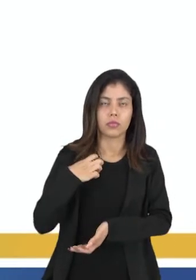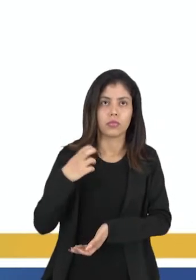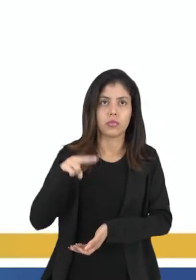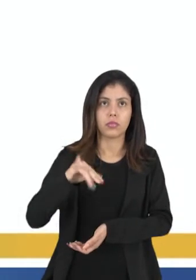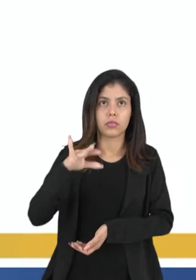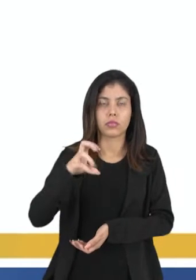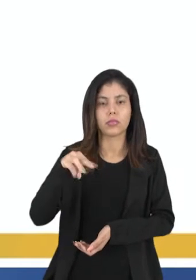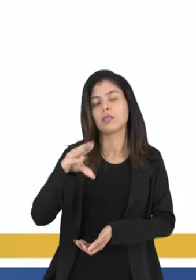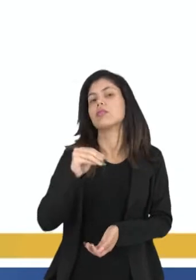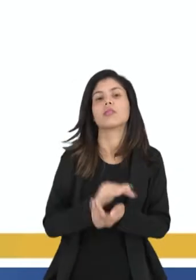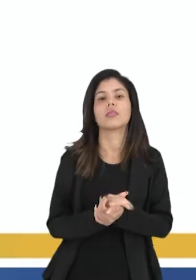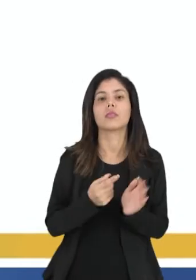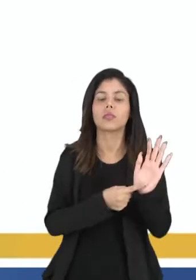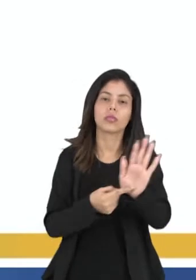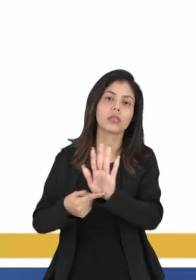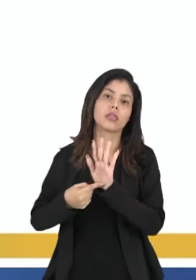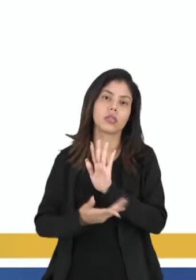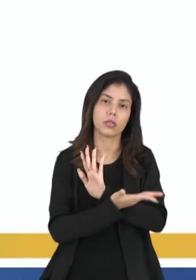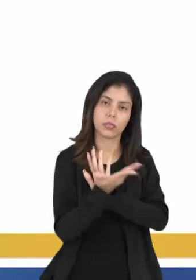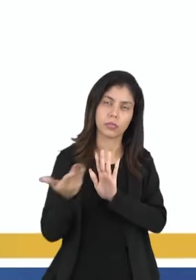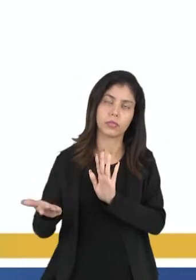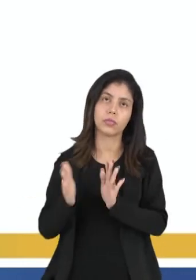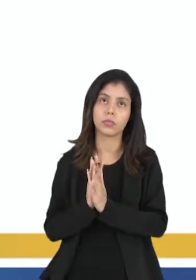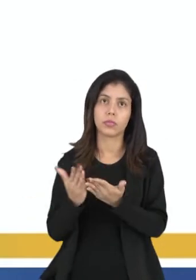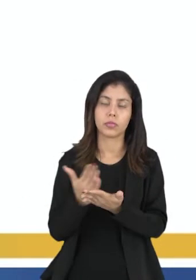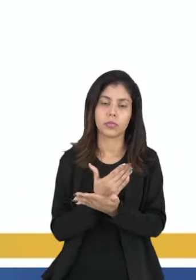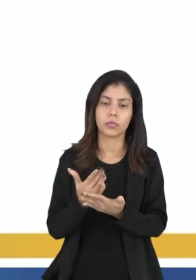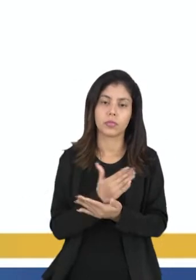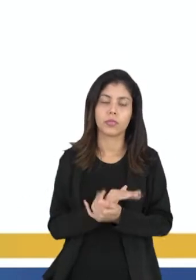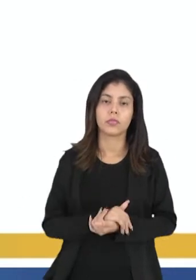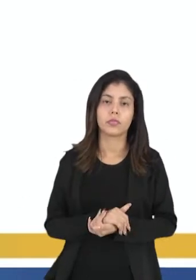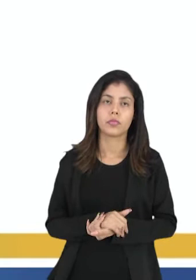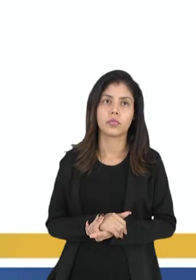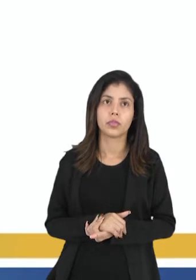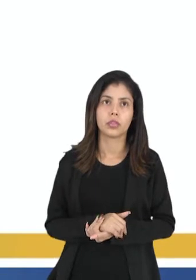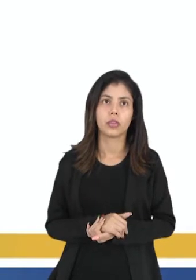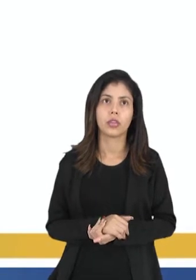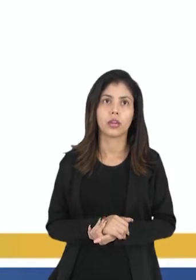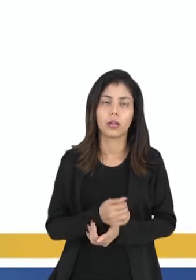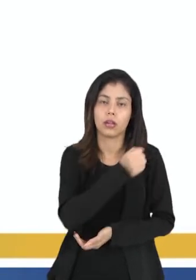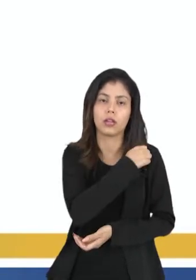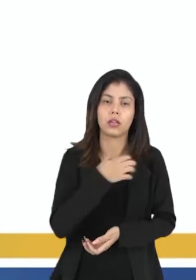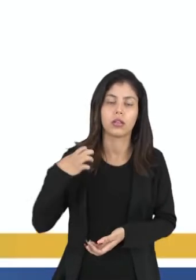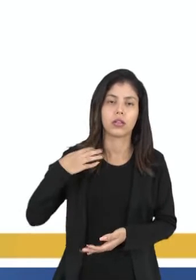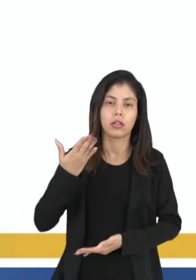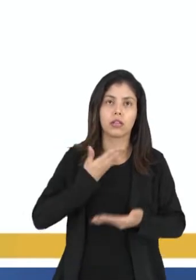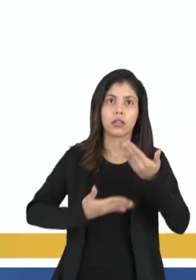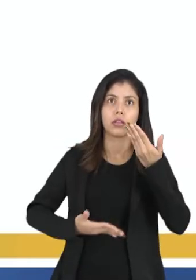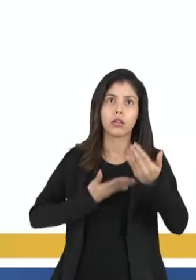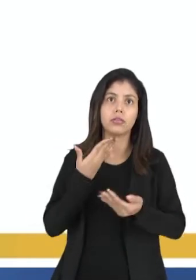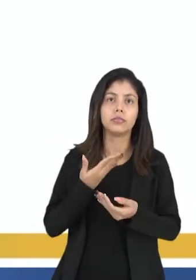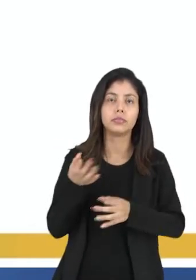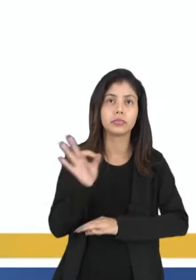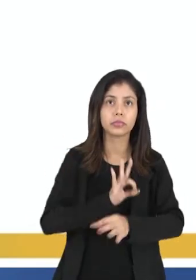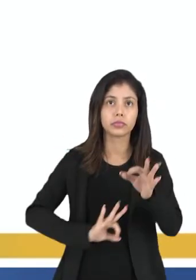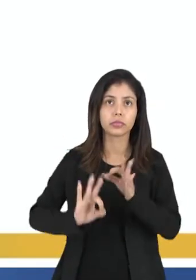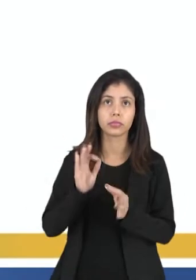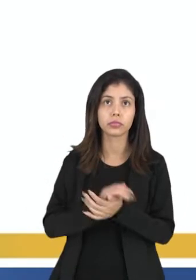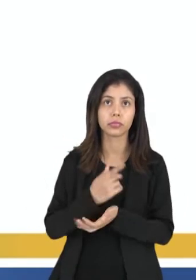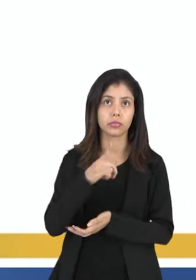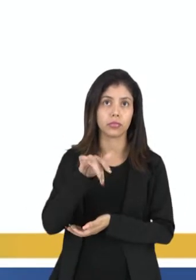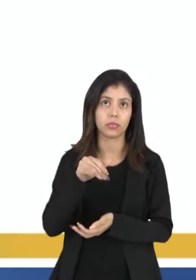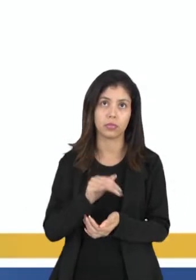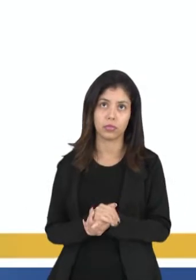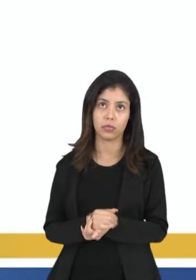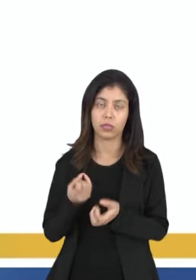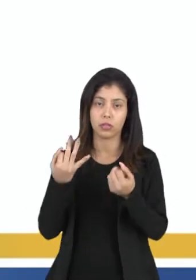que é aquele livro que eu postei anteriormente no slide, né, e tal. Para Aristóteles, a relação entre o sumo bem e a organização da poli